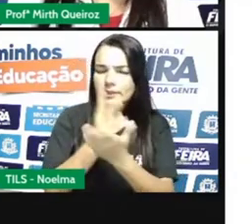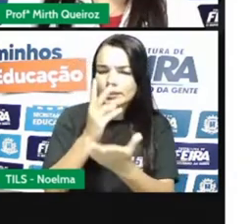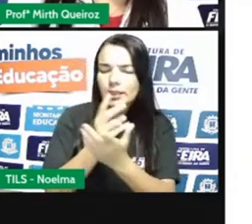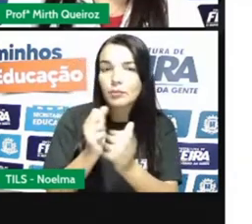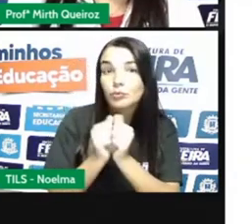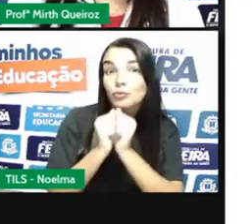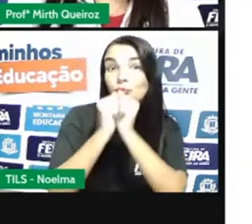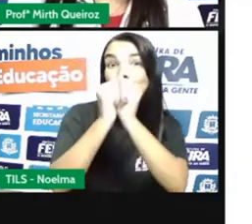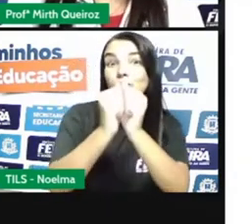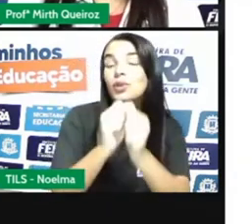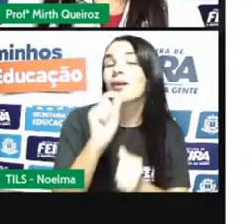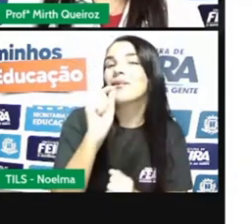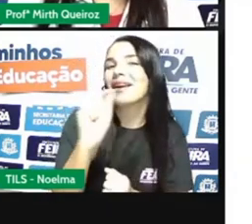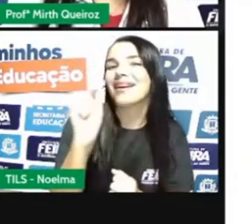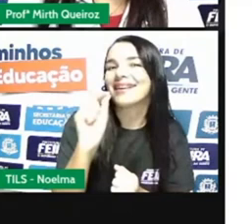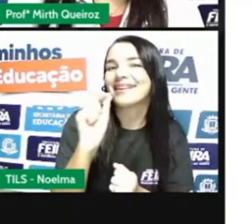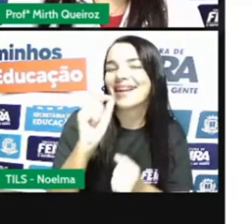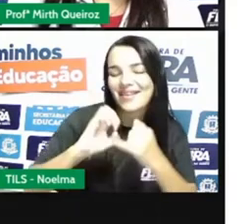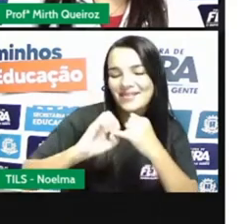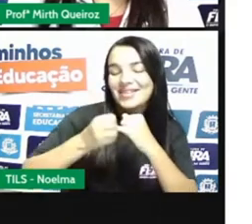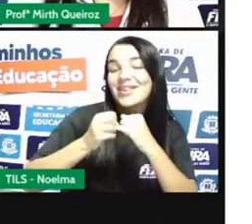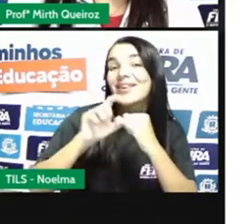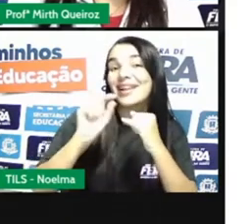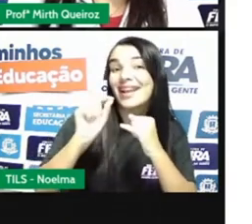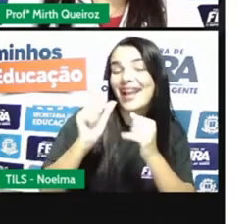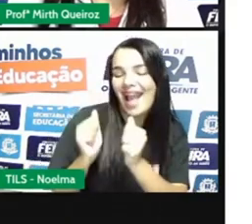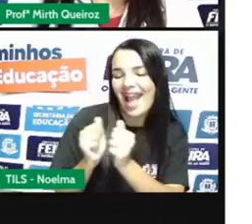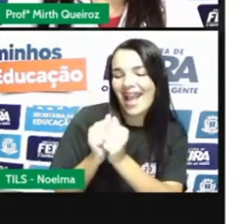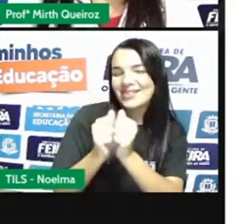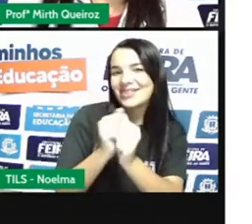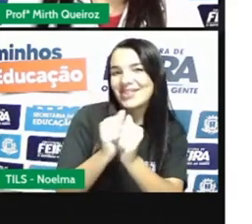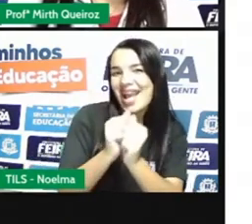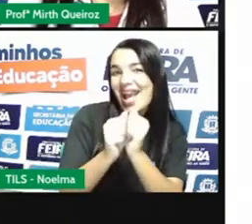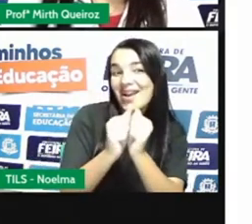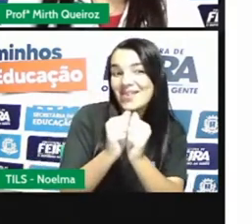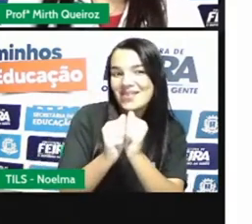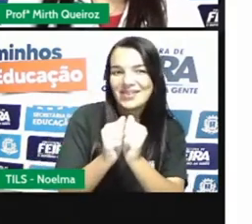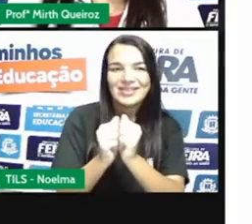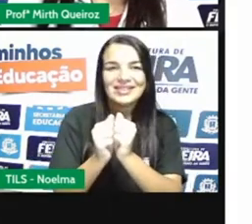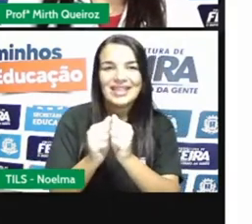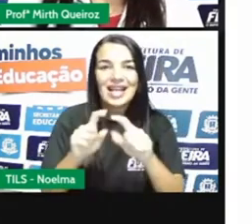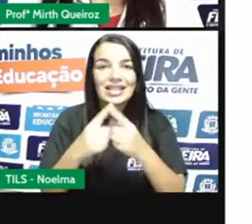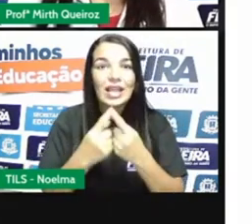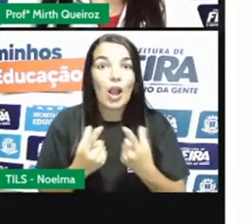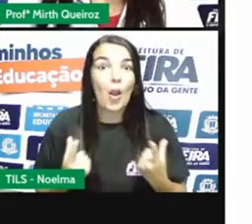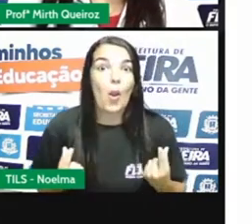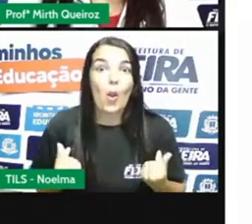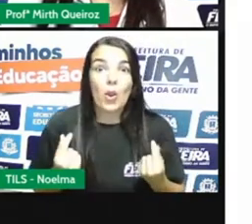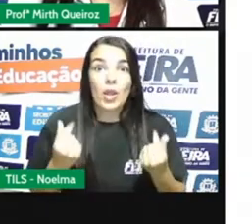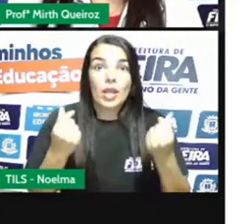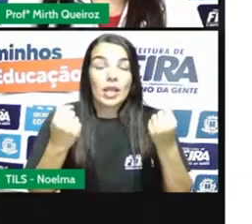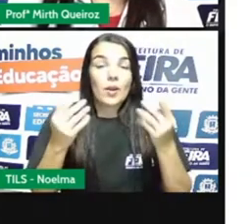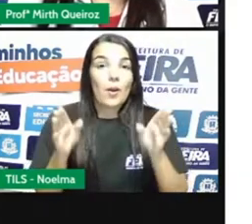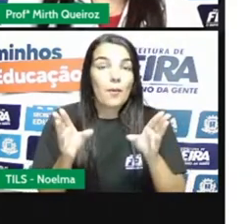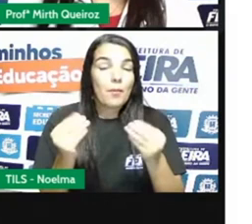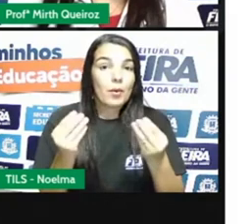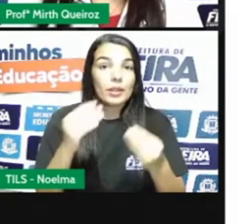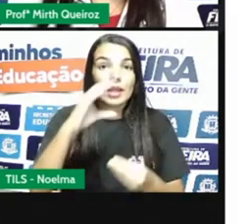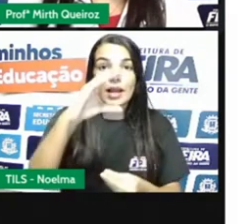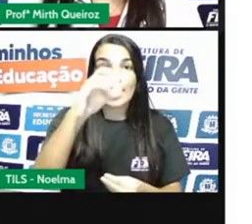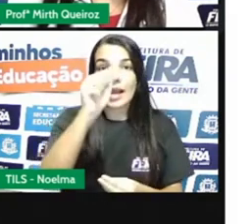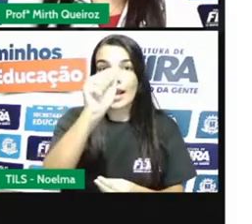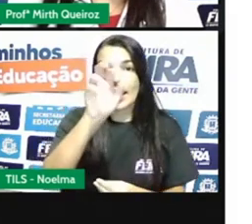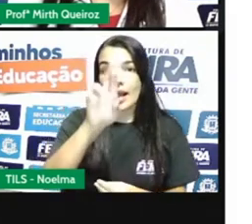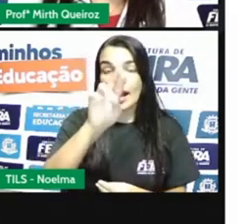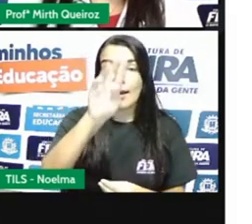companheiro inseparável do feijão é o arroz. Ele é rico em carboidratos e